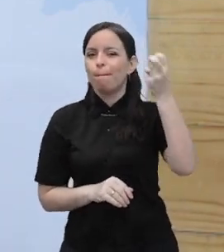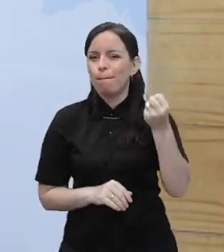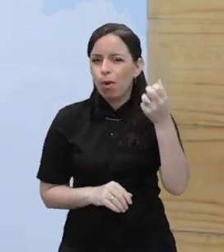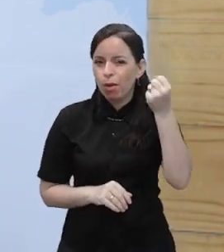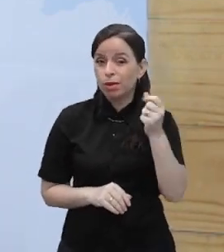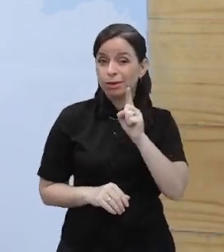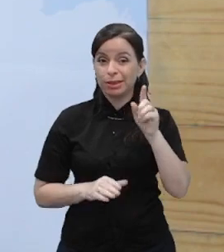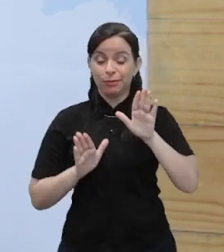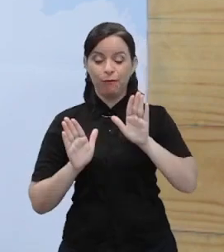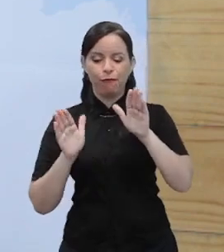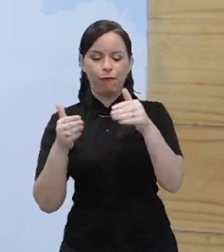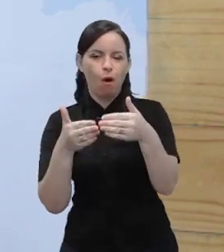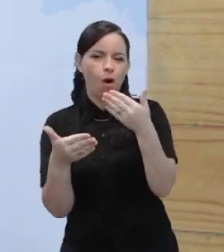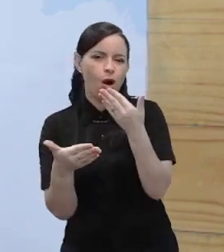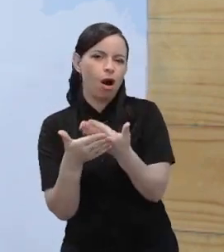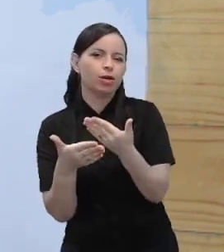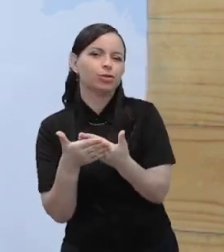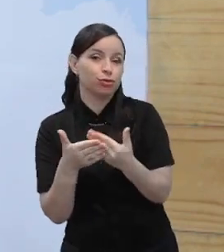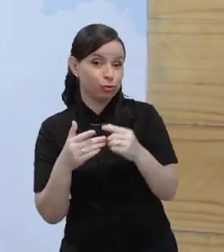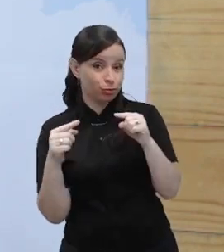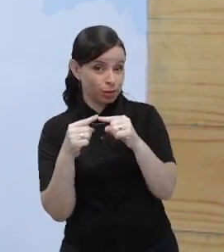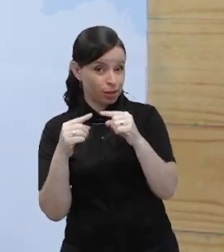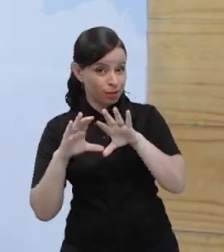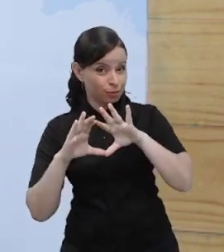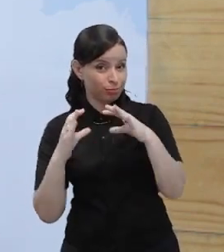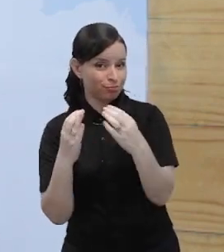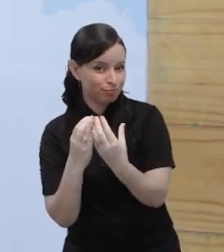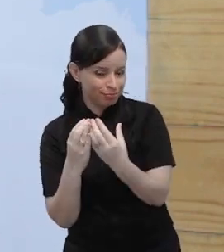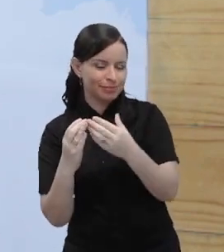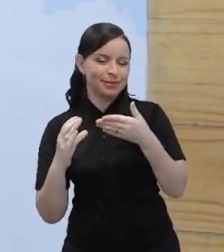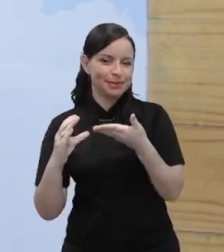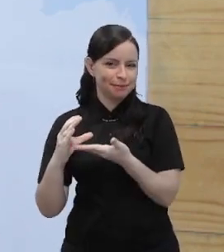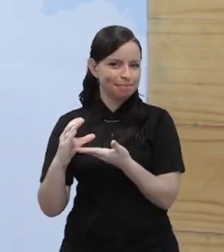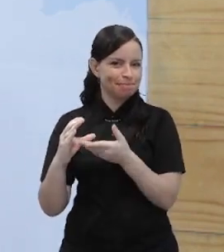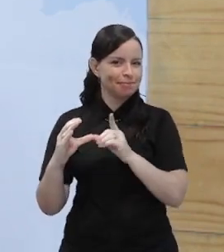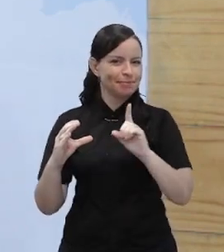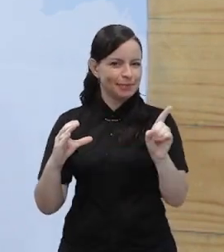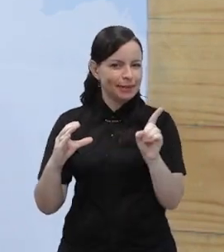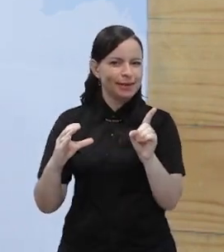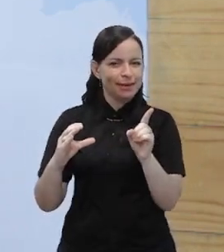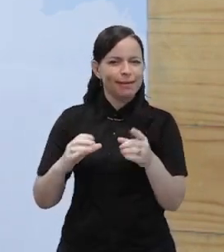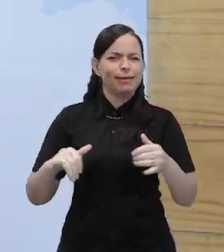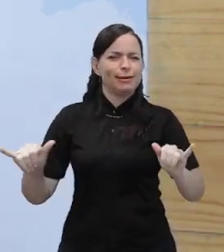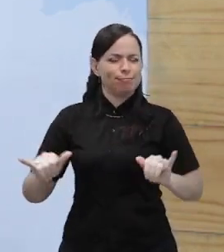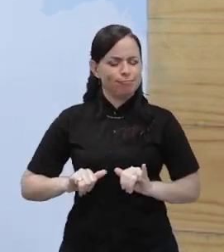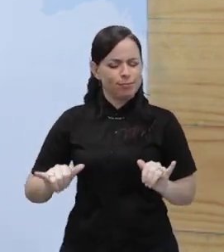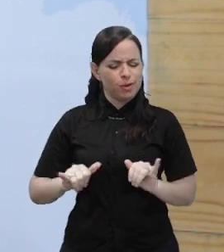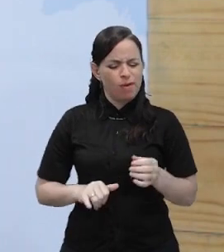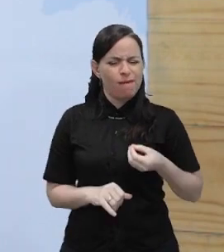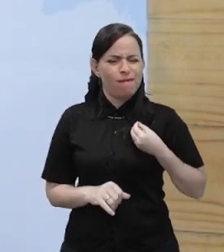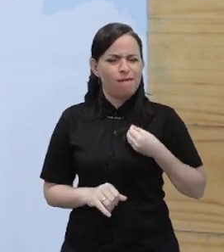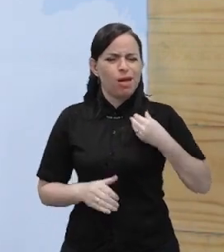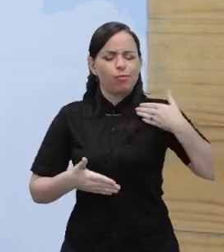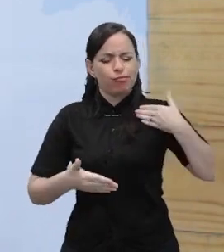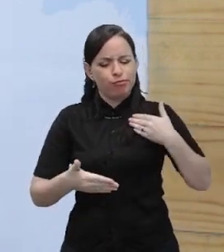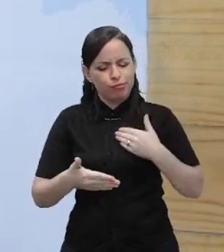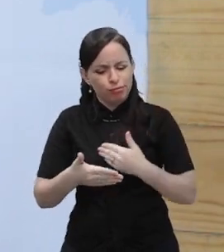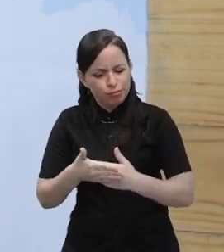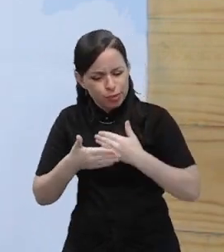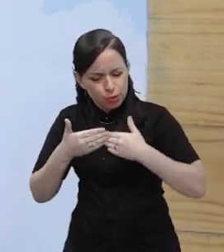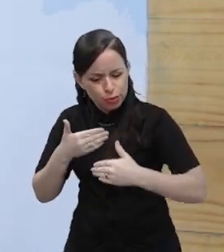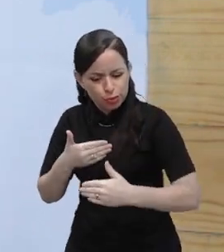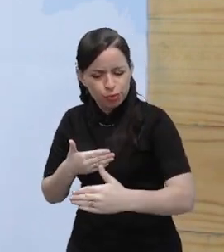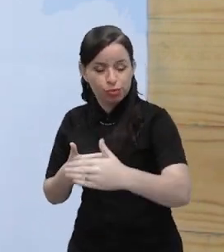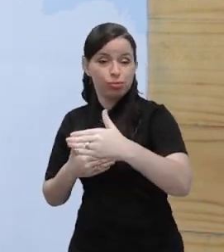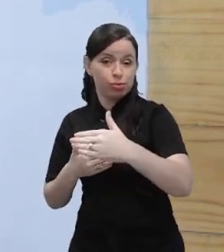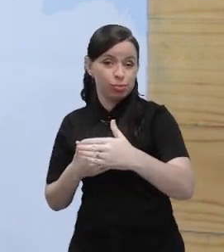nós estávamos comentando. Imagine que tudo o que Bolman passou, ali durante a sua vida, no século XX, todo aquele período